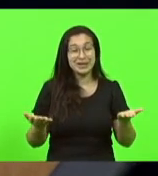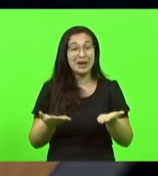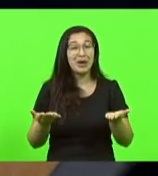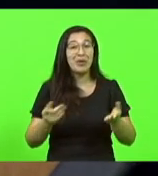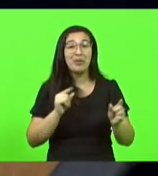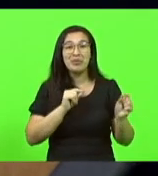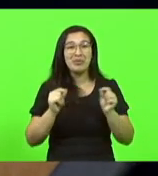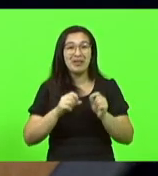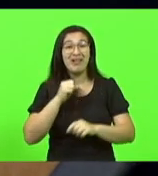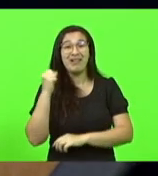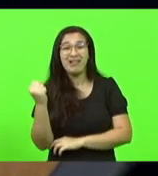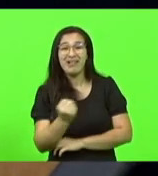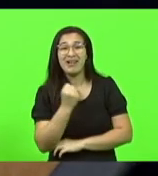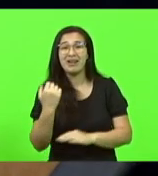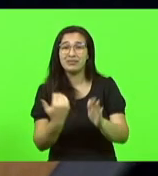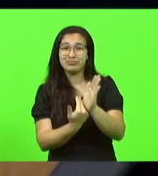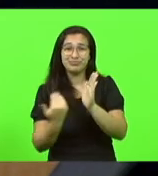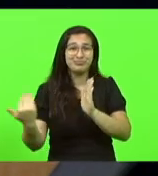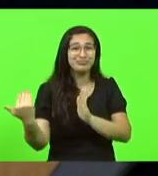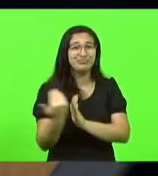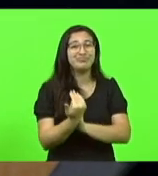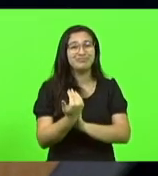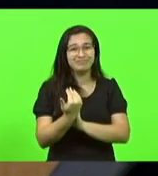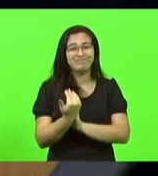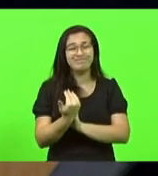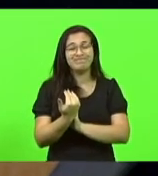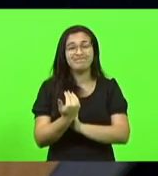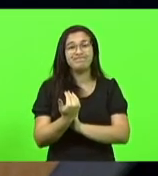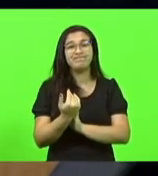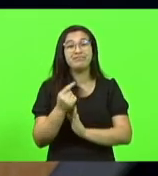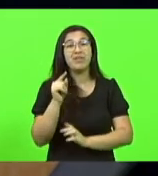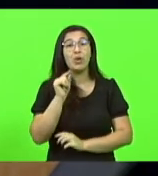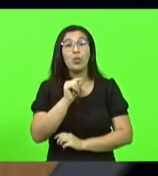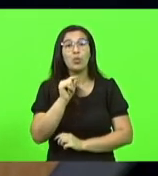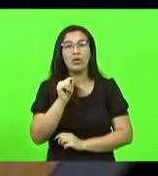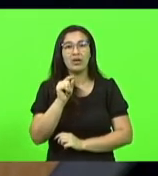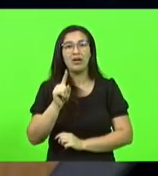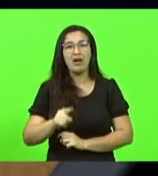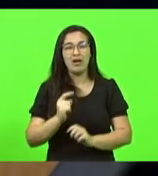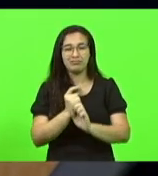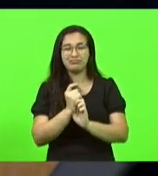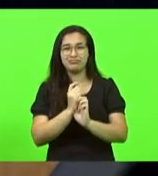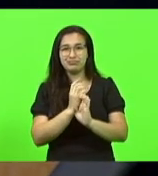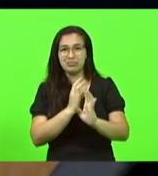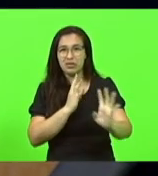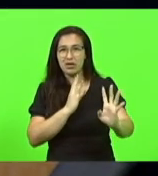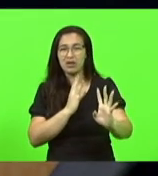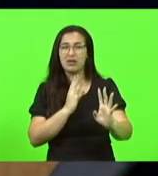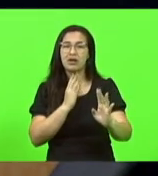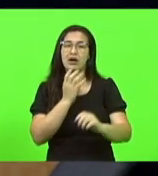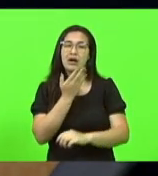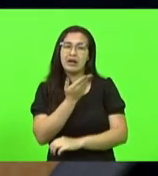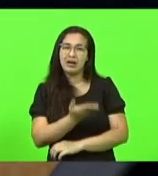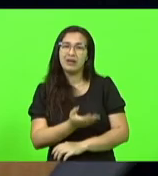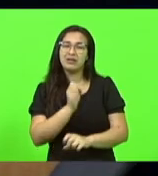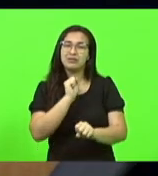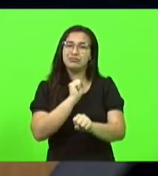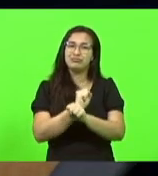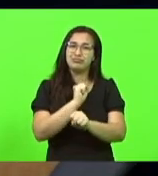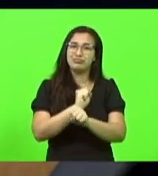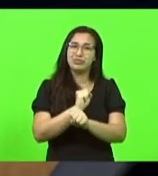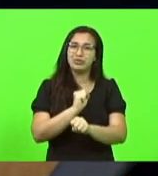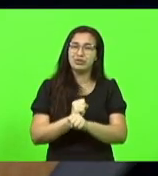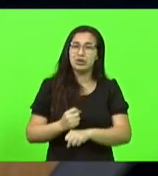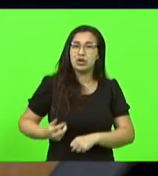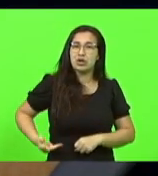mais ainda com a pandemia. e eu falo da fila dos catarinenses que aguardam por cirurgias